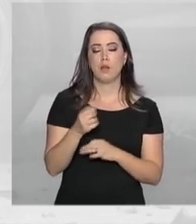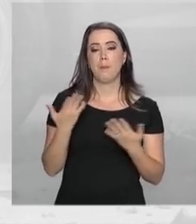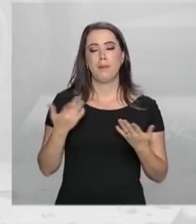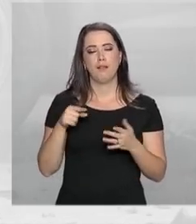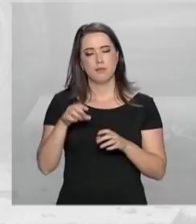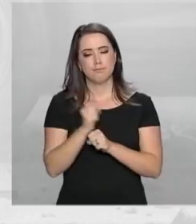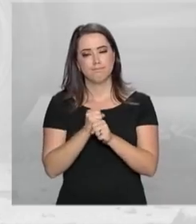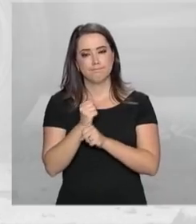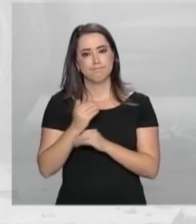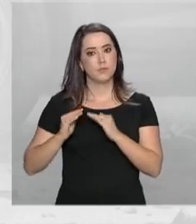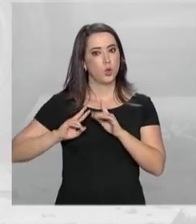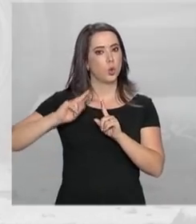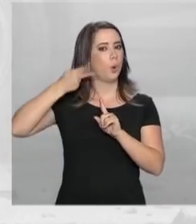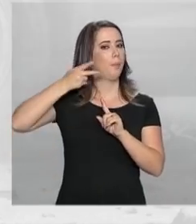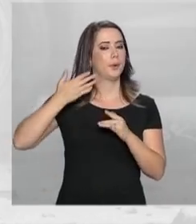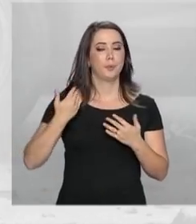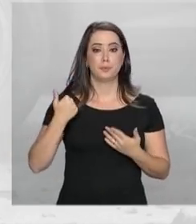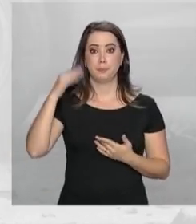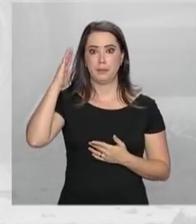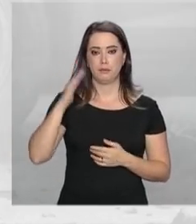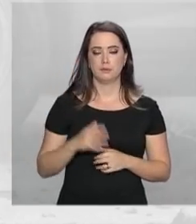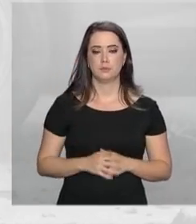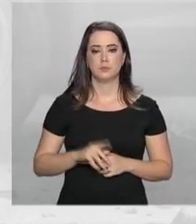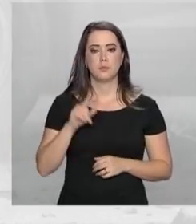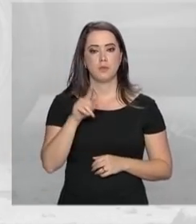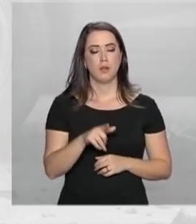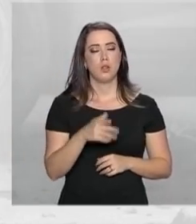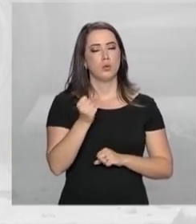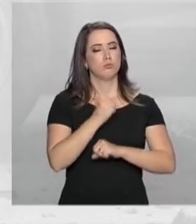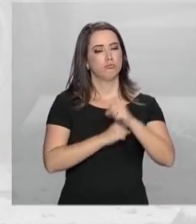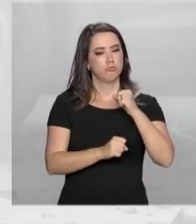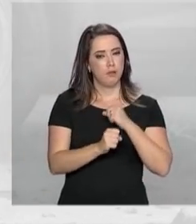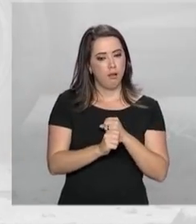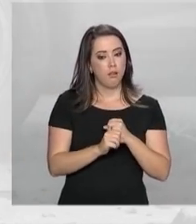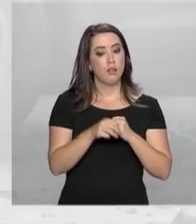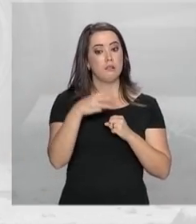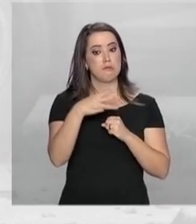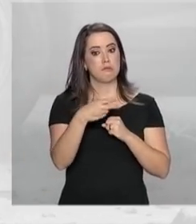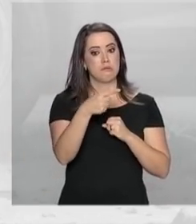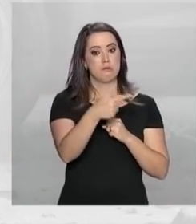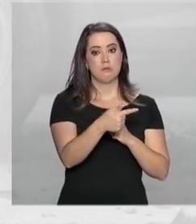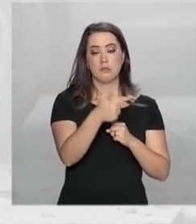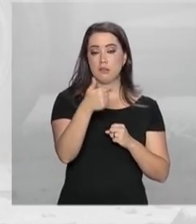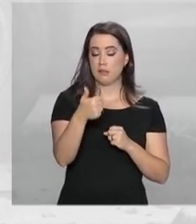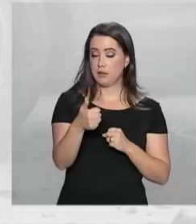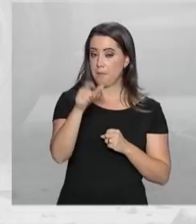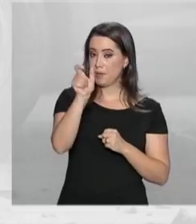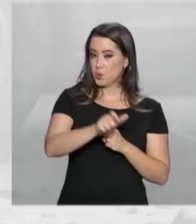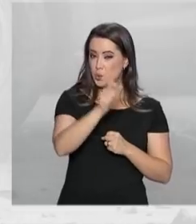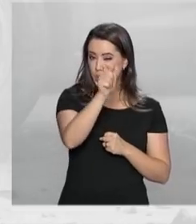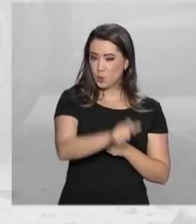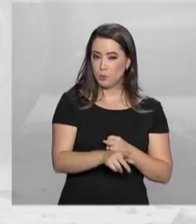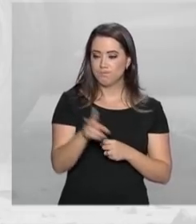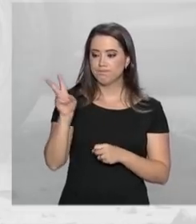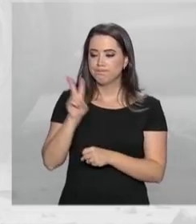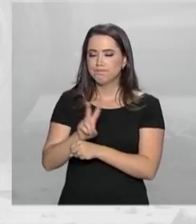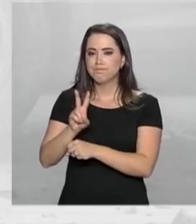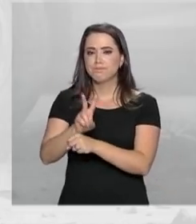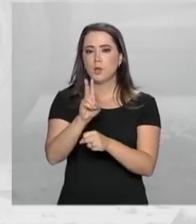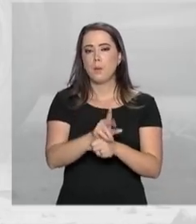este número mais que dobrou. Em 2017, 371 motoristas foram flagrados